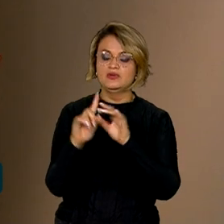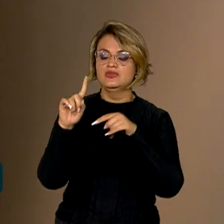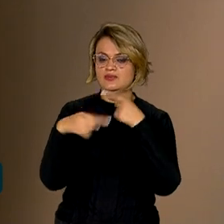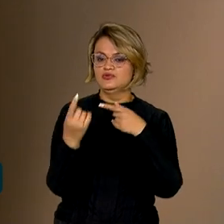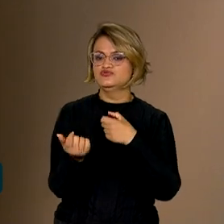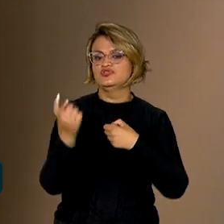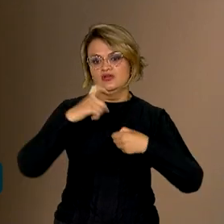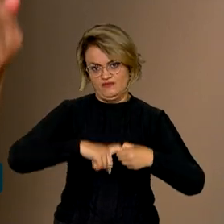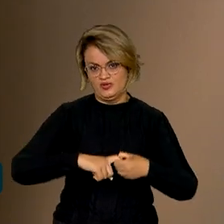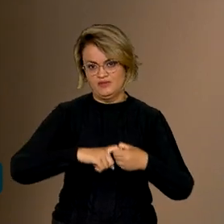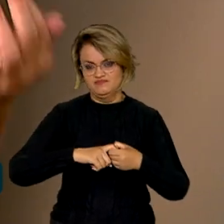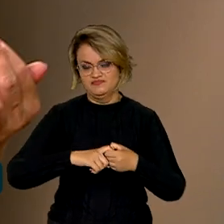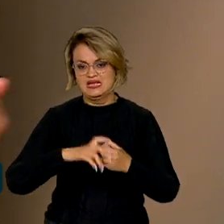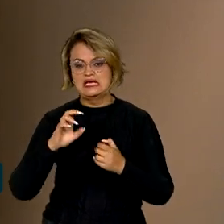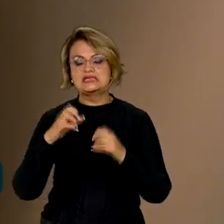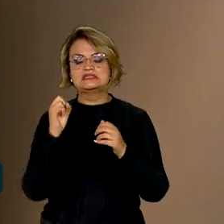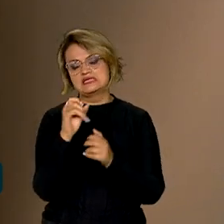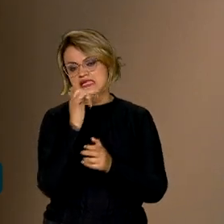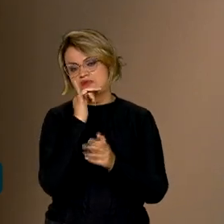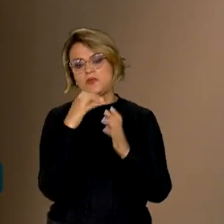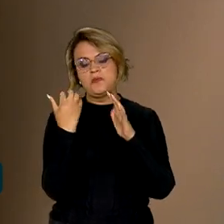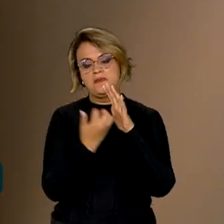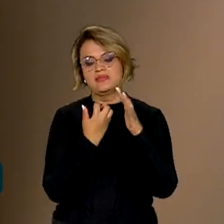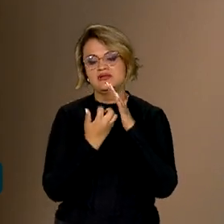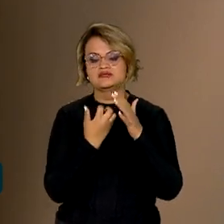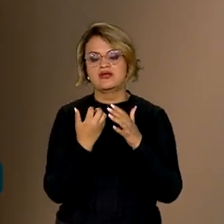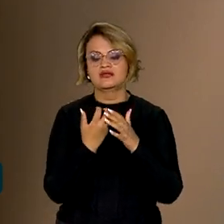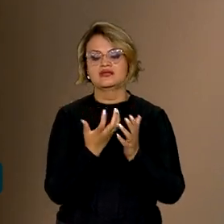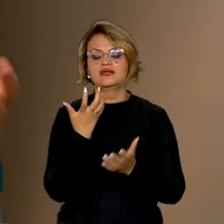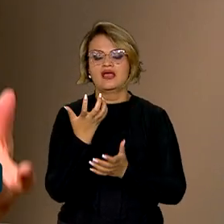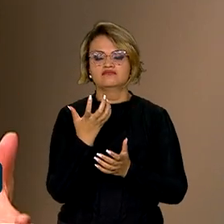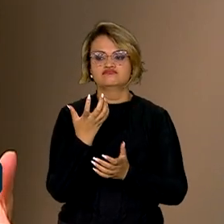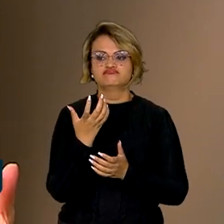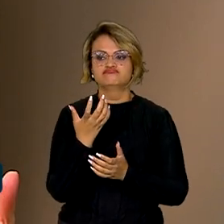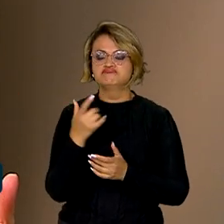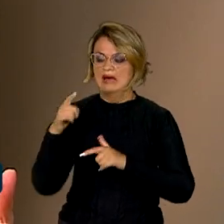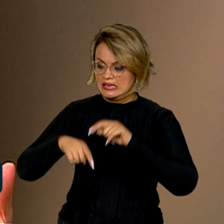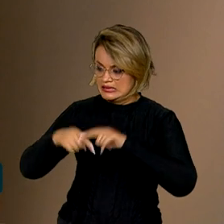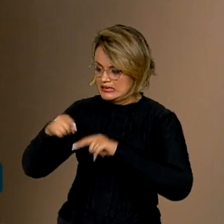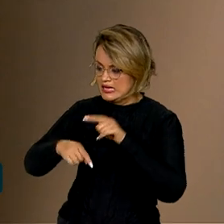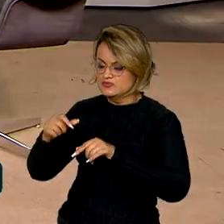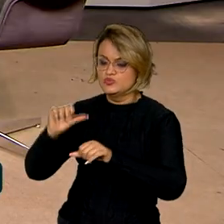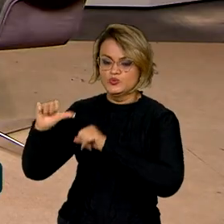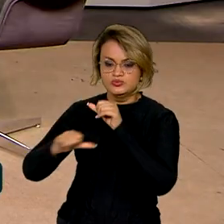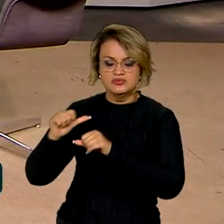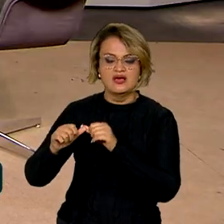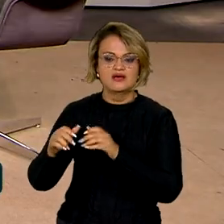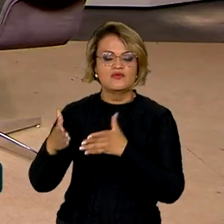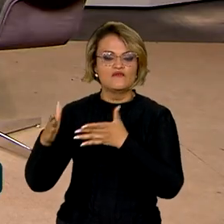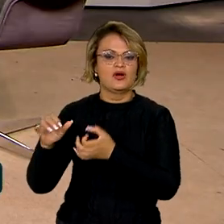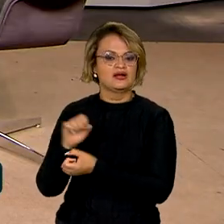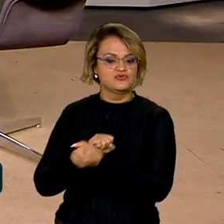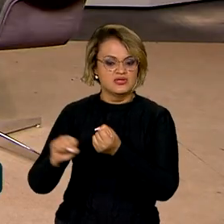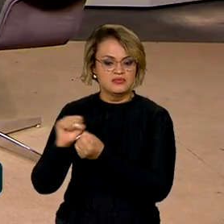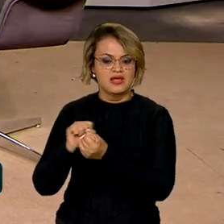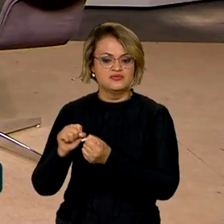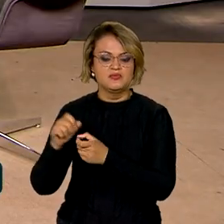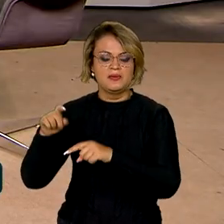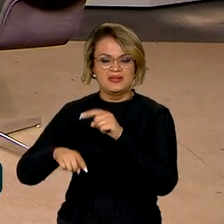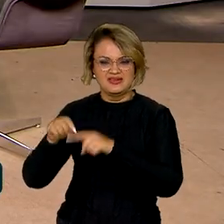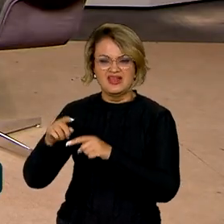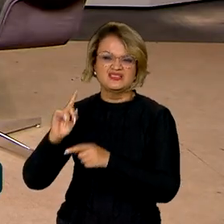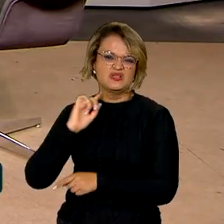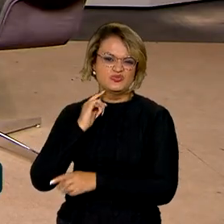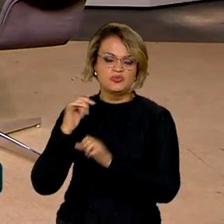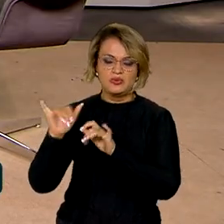Então, uma empresa que queira, por exemplo, mudar seus equipamentos, equipamentos que são poluidores para